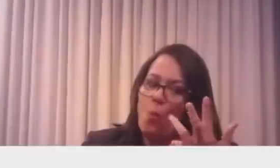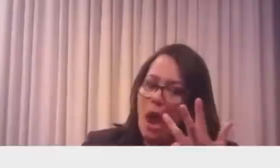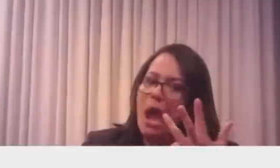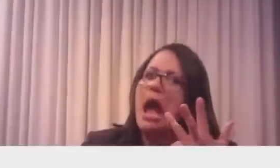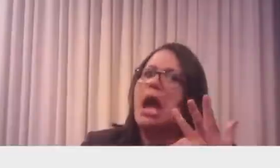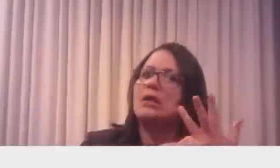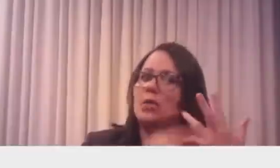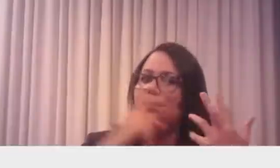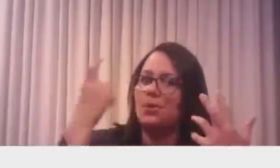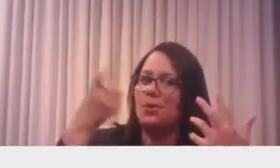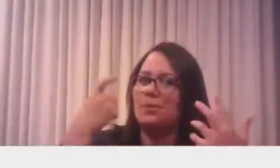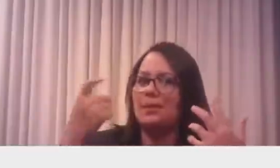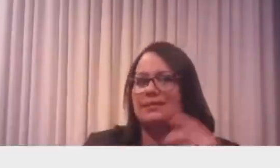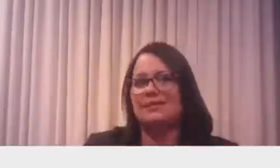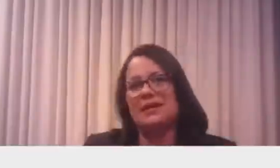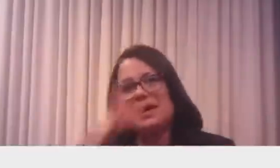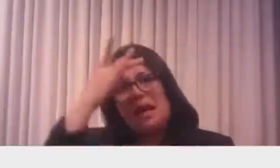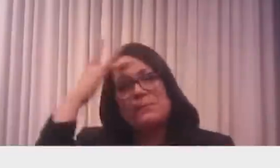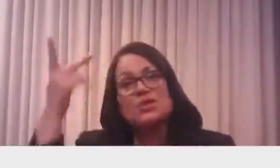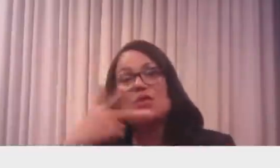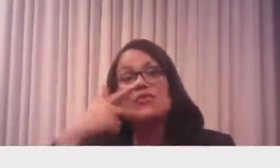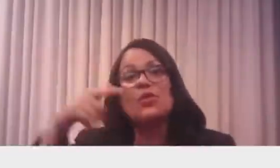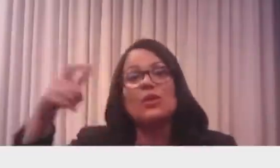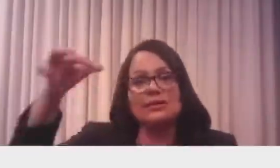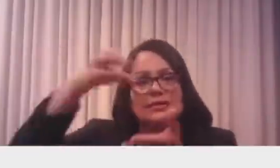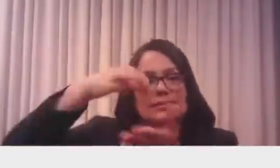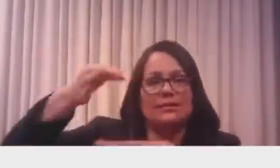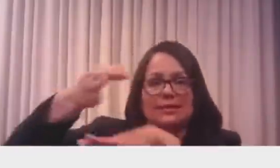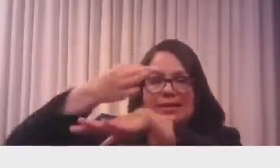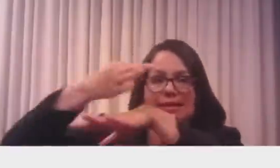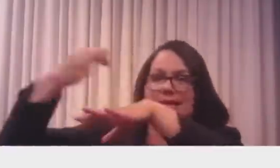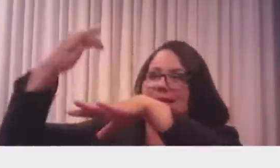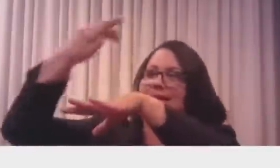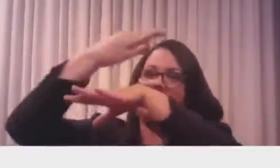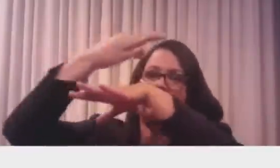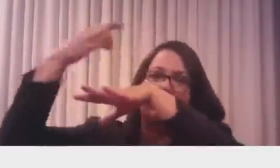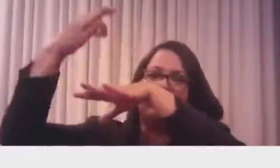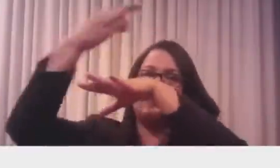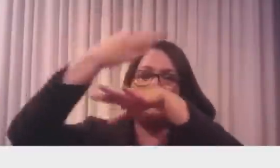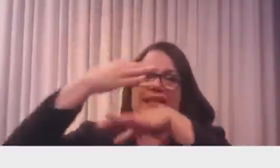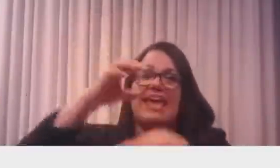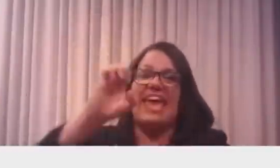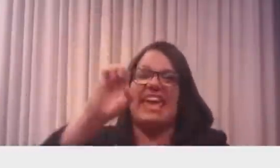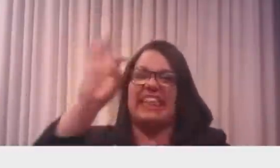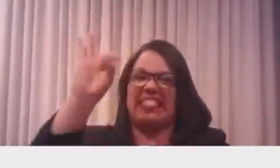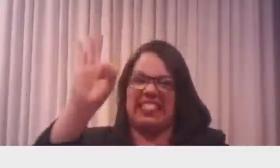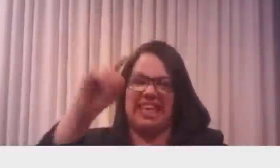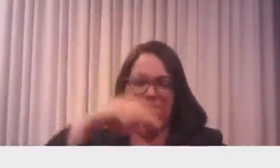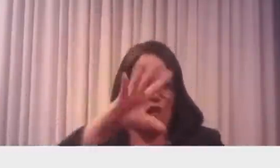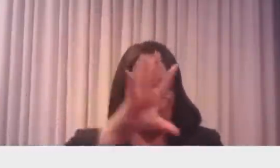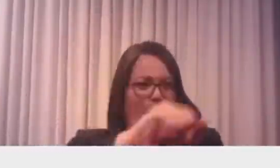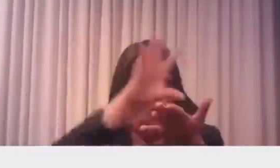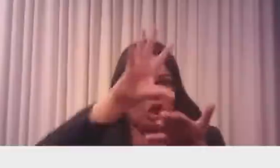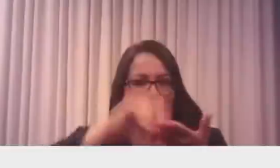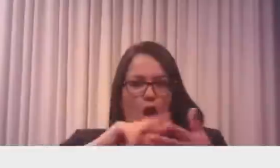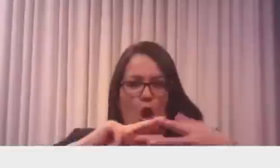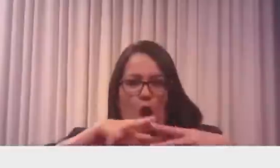os ETs estão invadindo a Terra e clonando todo mundo, que sem mais cornes eu sou eu. Está certo. Mais uma coisa aí, pessoal?